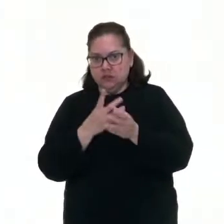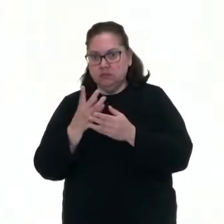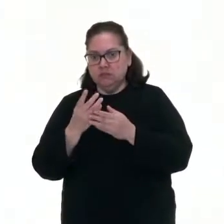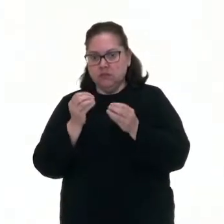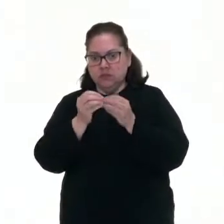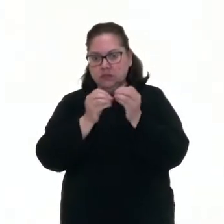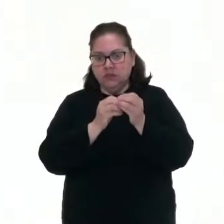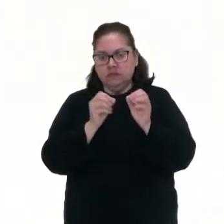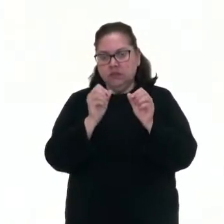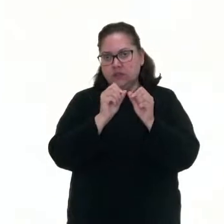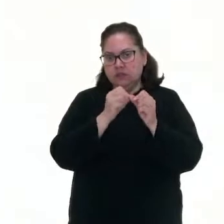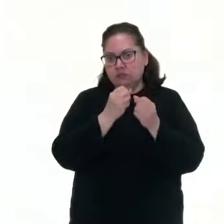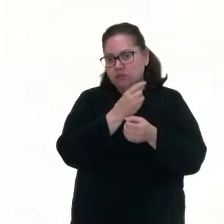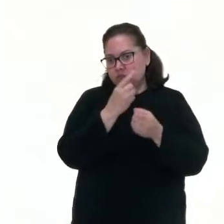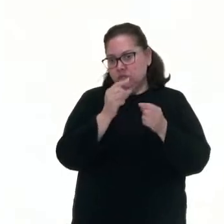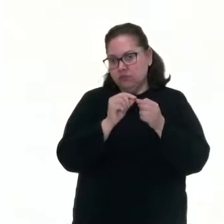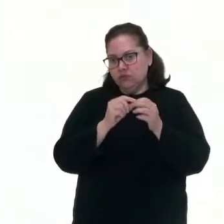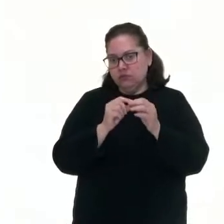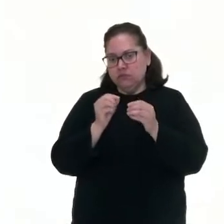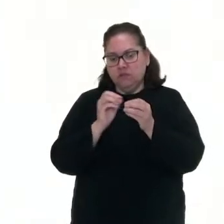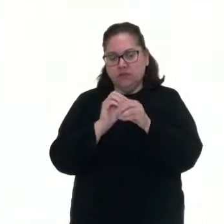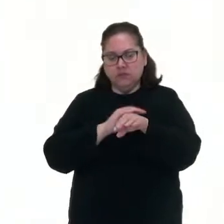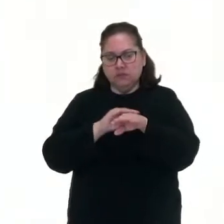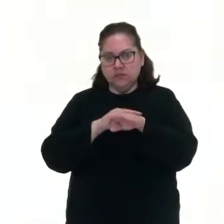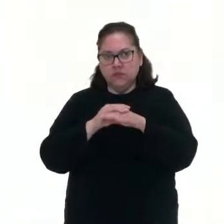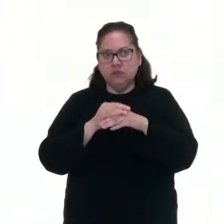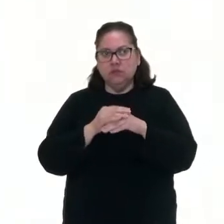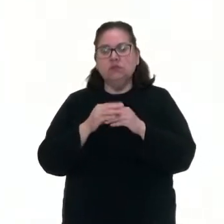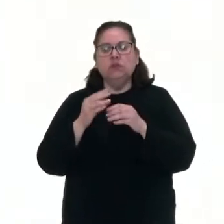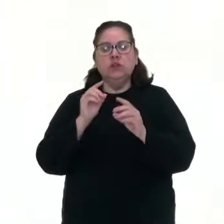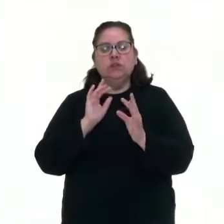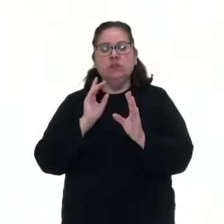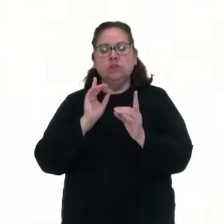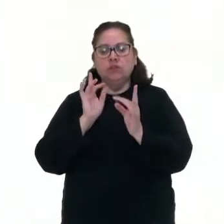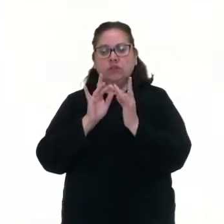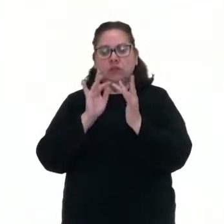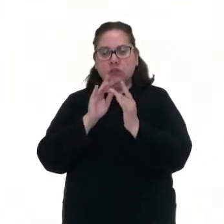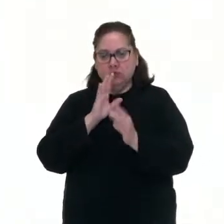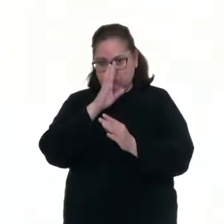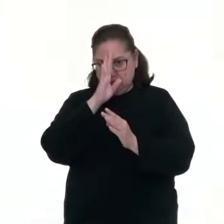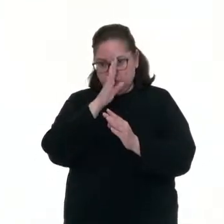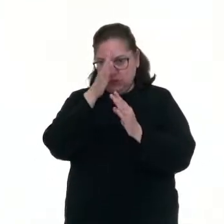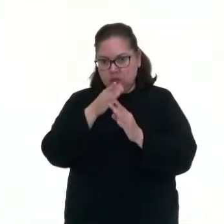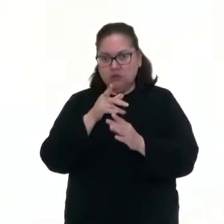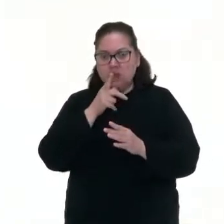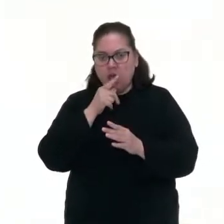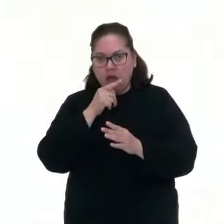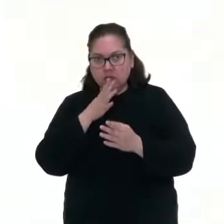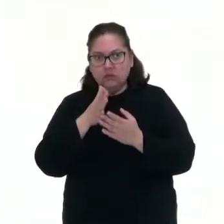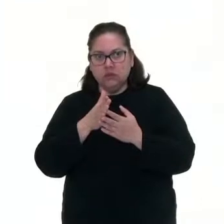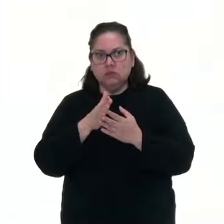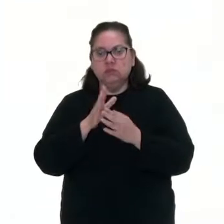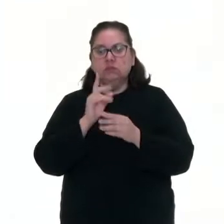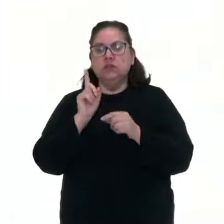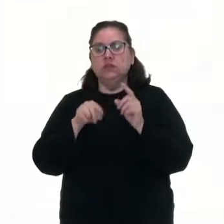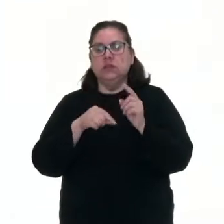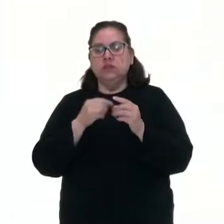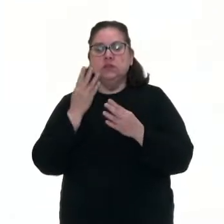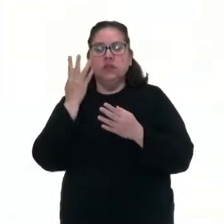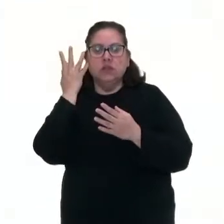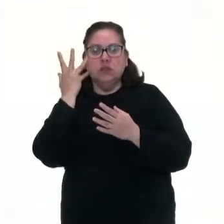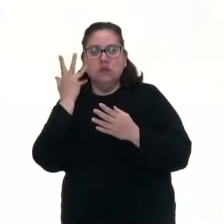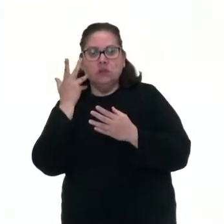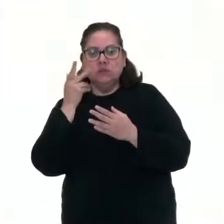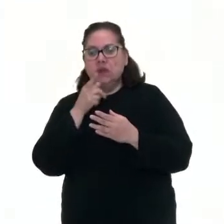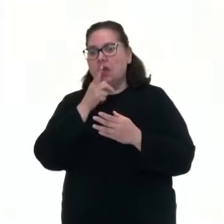função, mas elas não formam tecidos. Eles têm um contato direto das células com o meio líquido, eles são animais